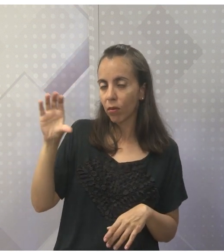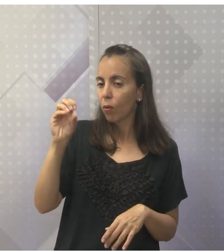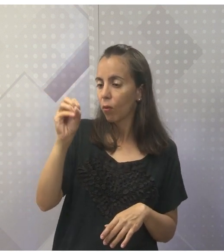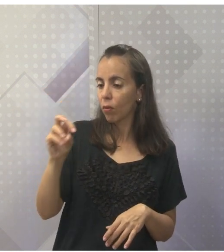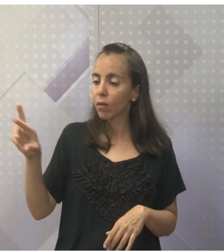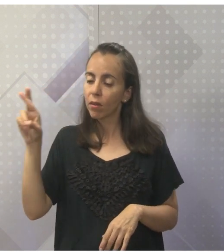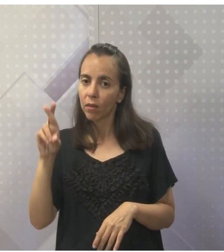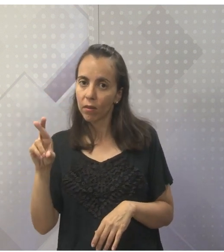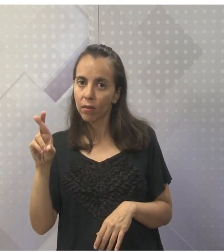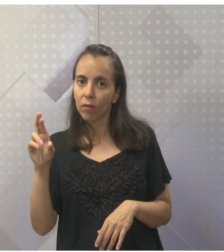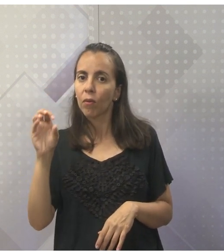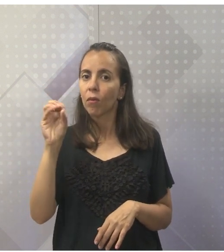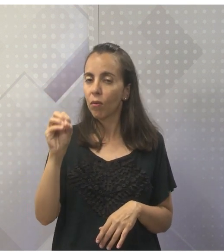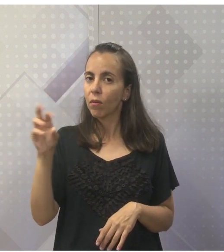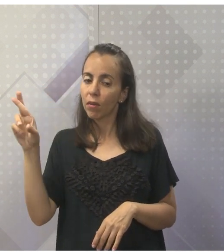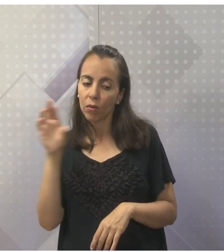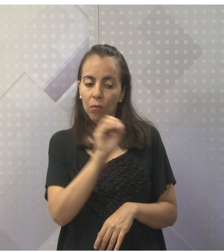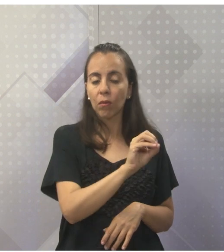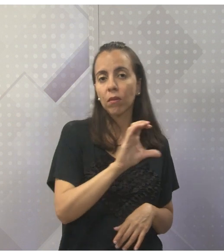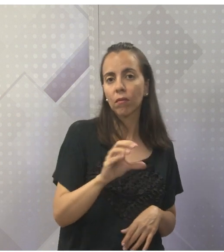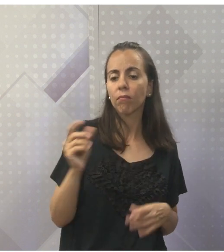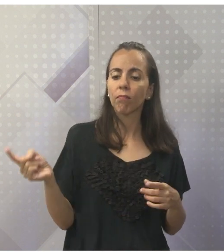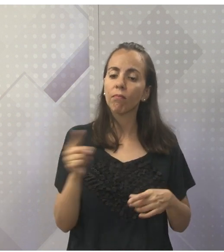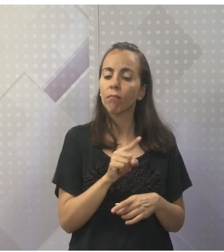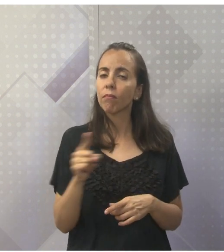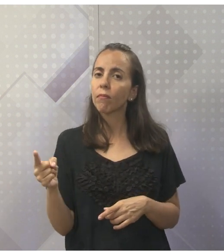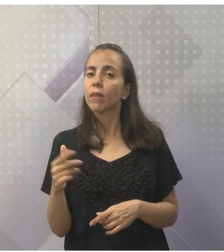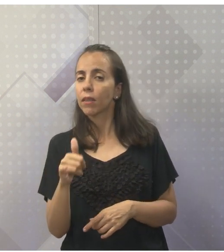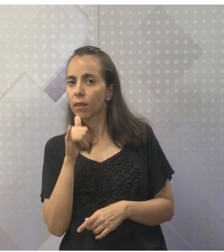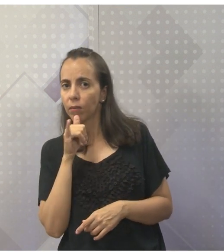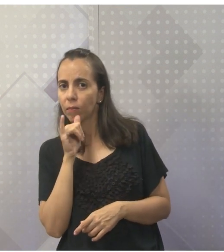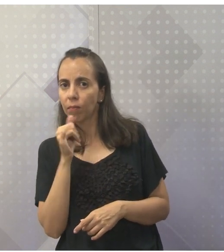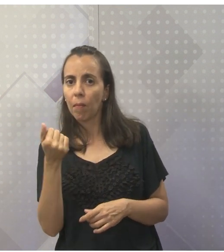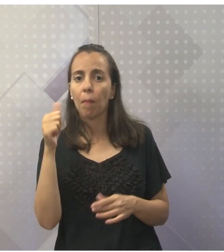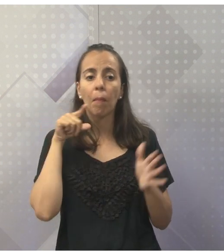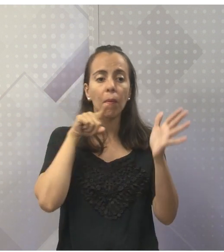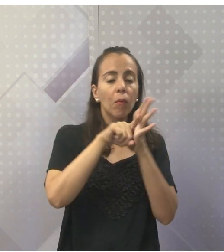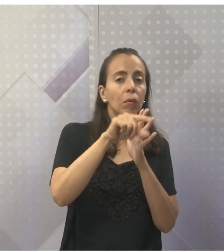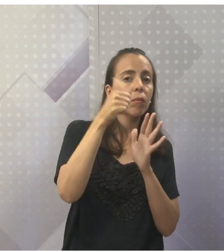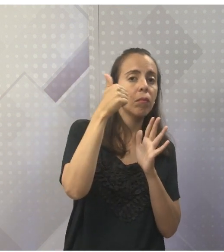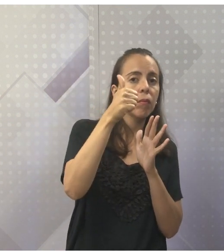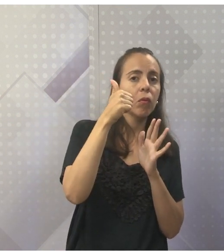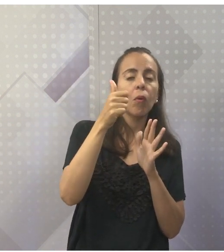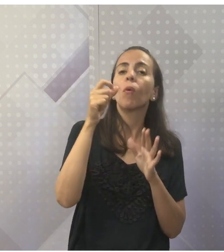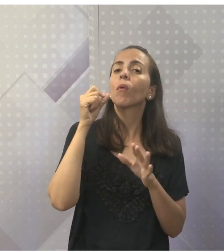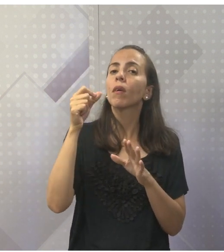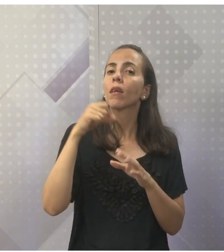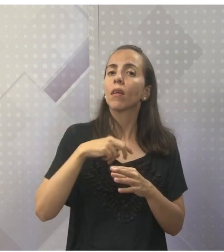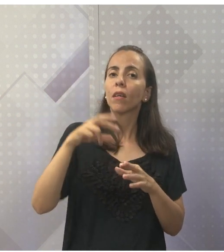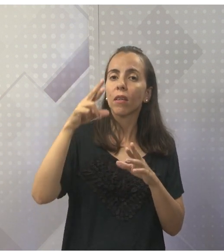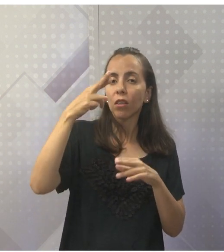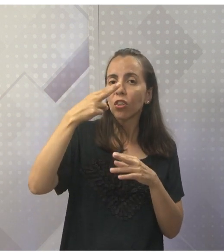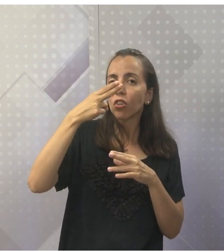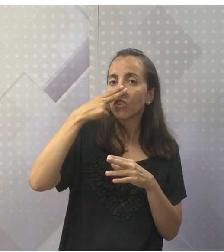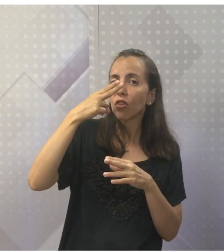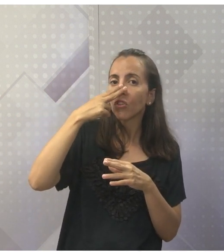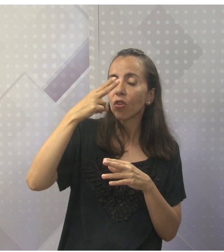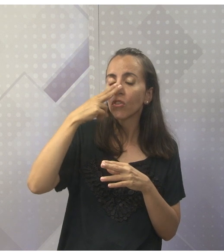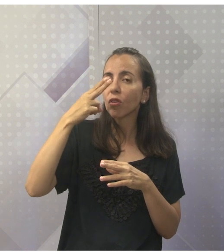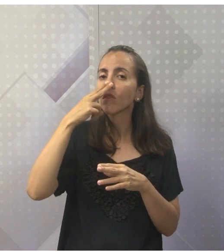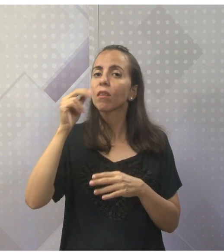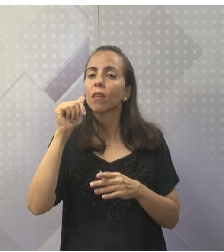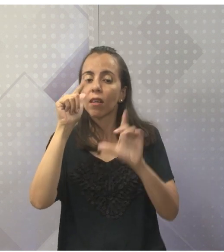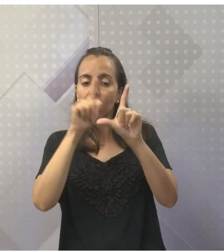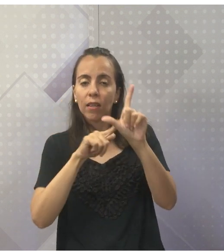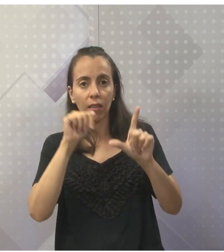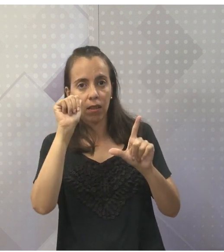Segundo, o cristianismo é, letra A, uma religião politeísta que tem ensinamentos passados de geração